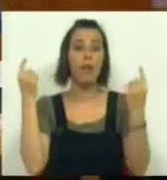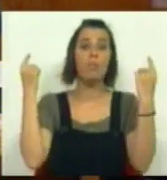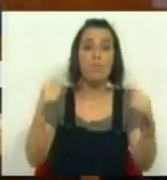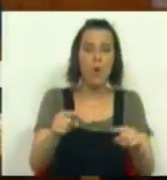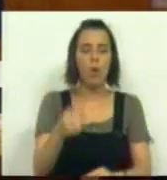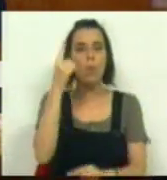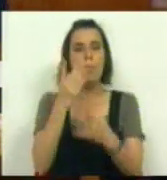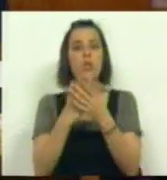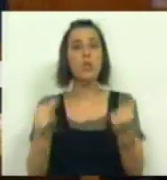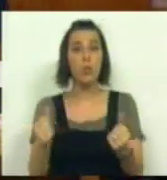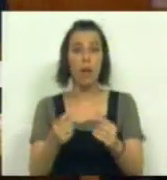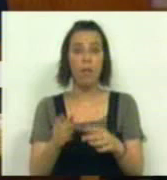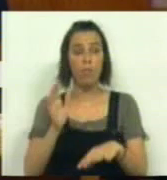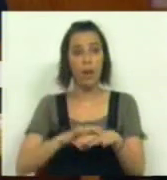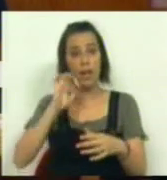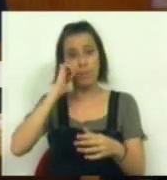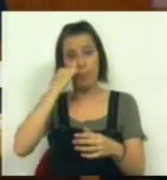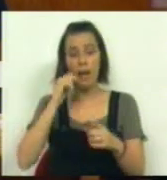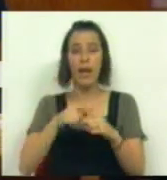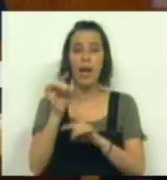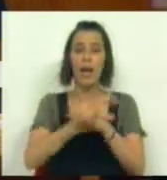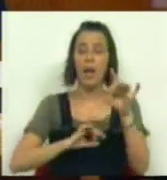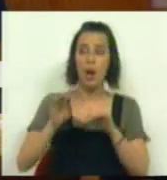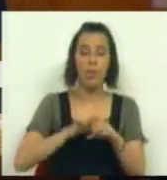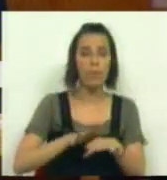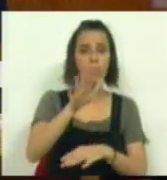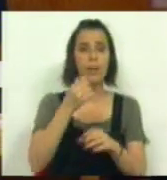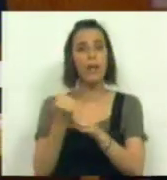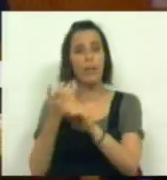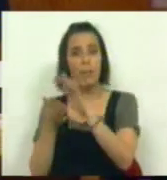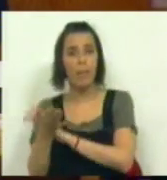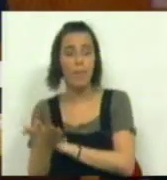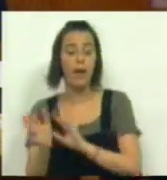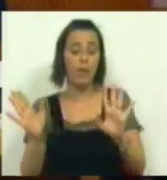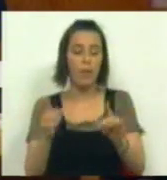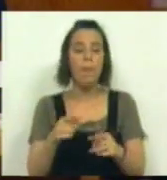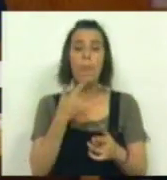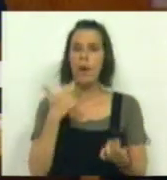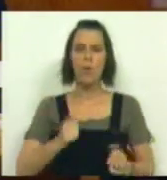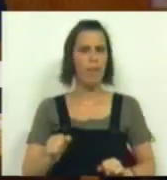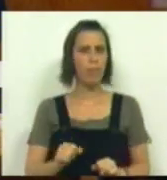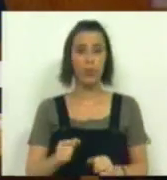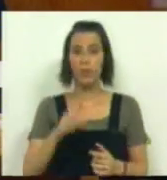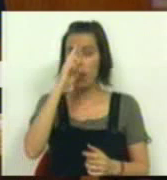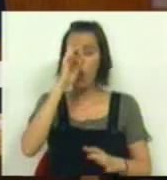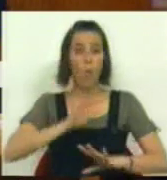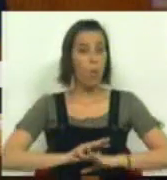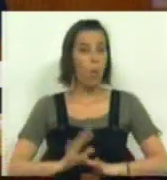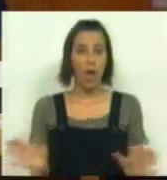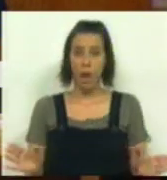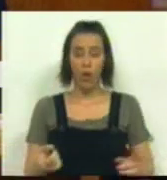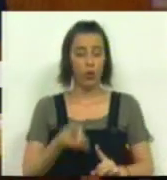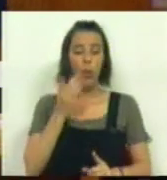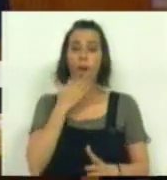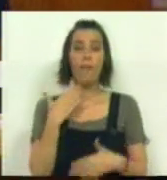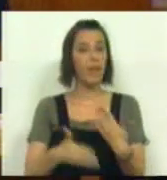uma solução para a crise do euro. Crescimento económico, criação de emprego. O que não é possível, que não é sustentável, o